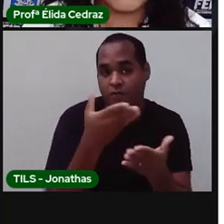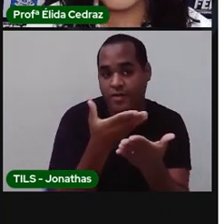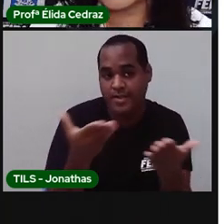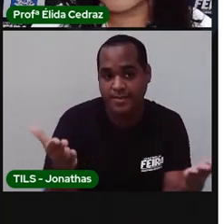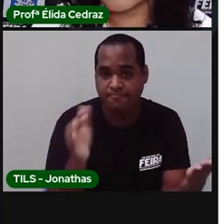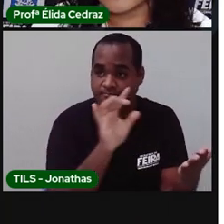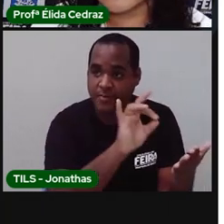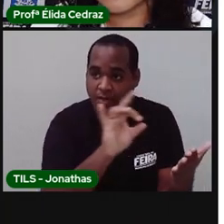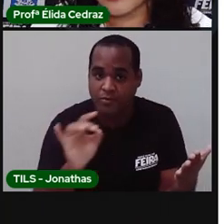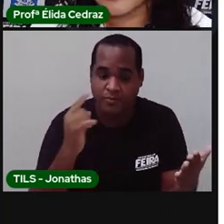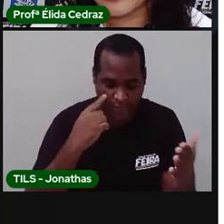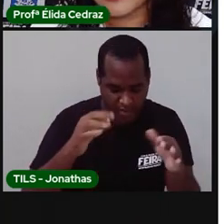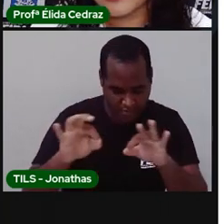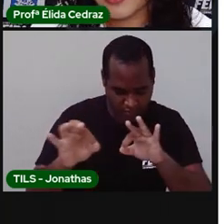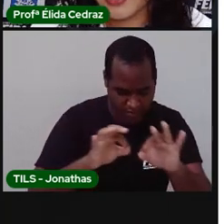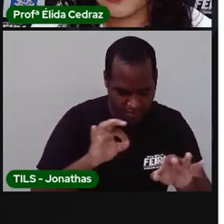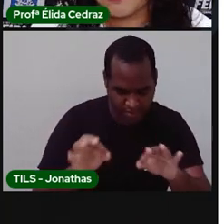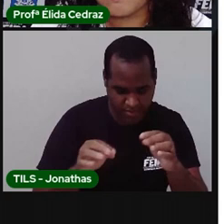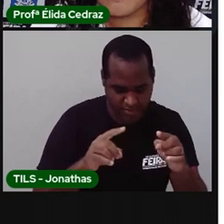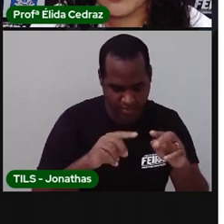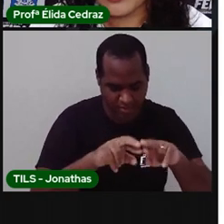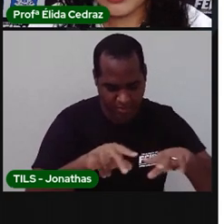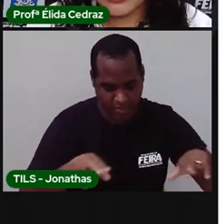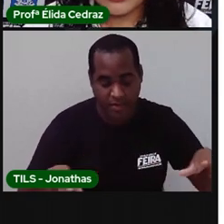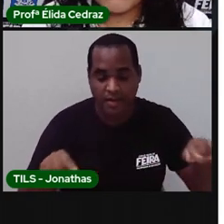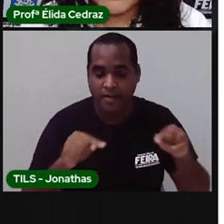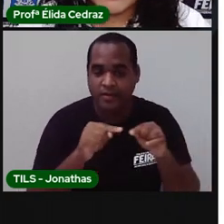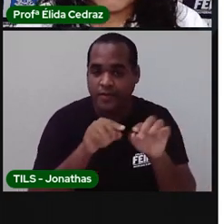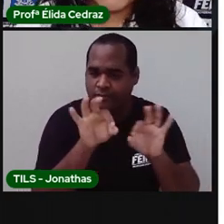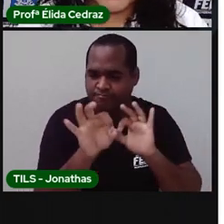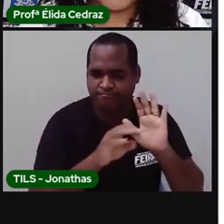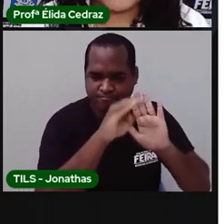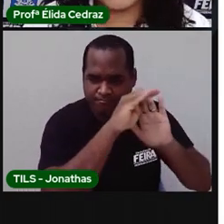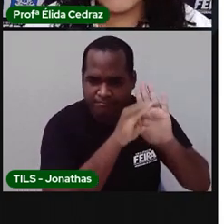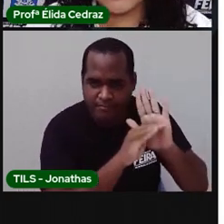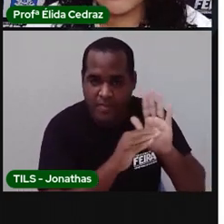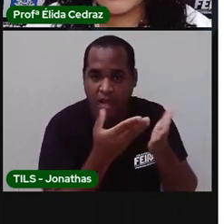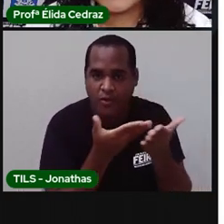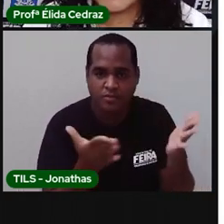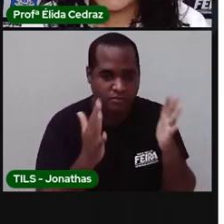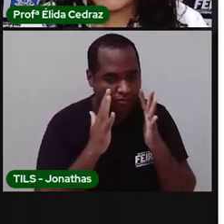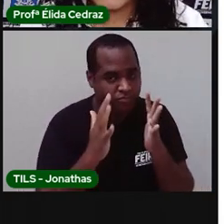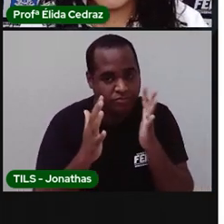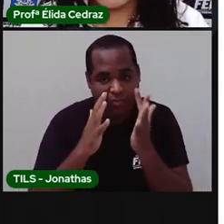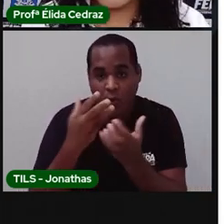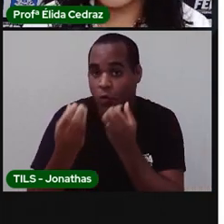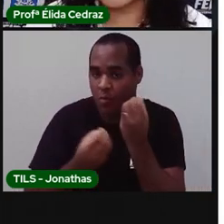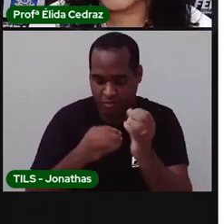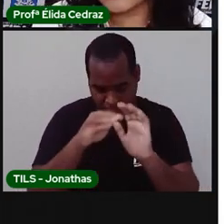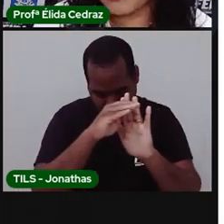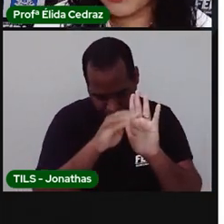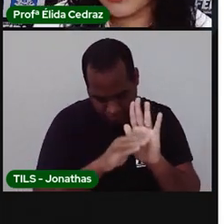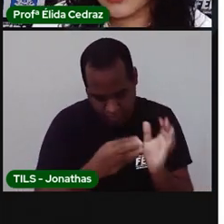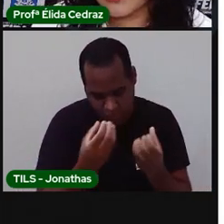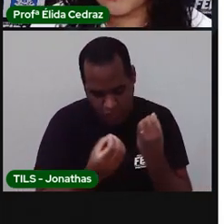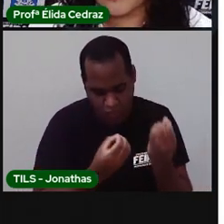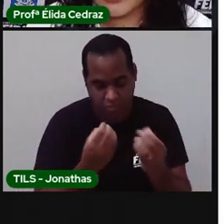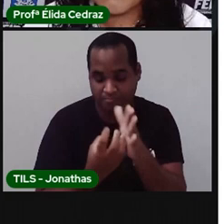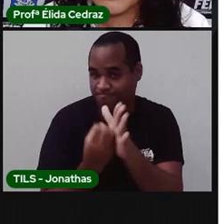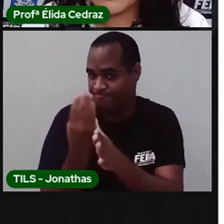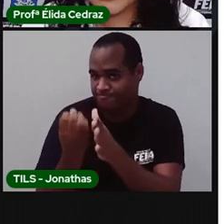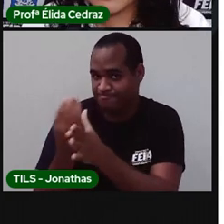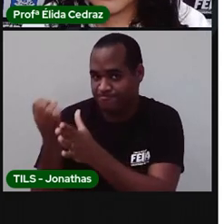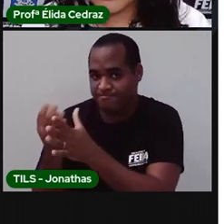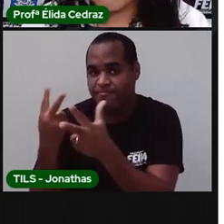é ajudar a organizar as listas, certo? Vocês vão ficar agora atentos na lista que eles produziram.